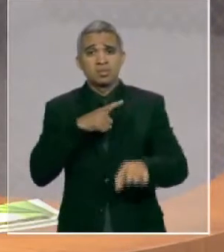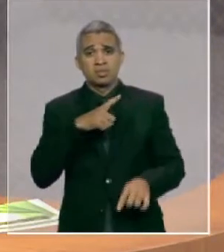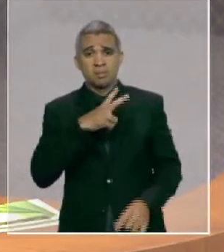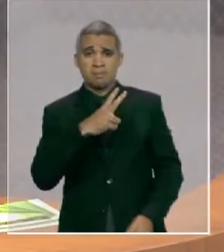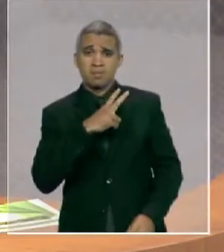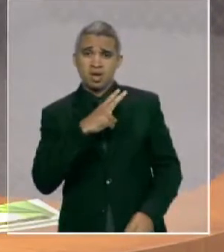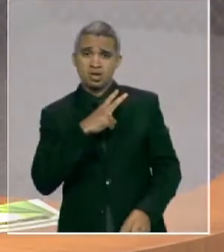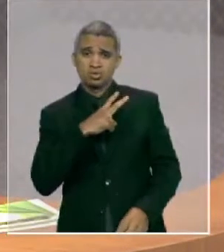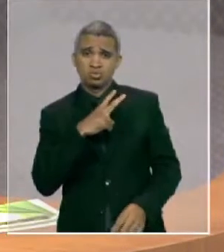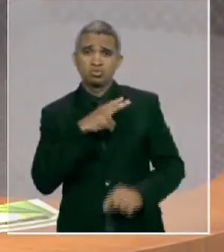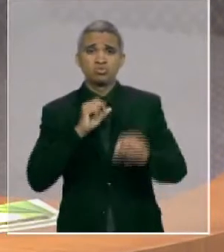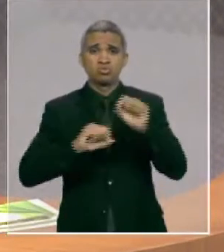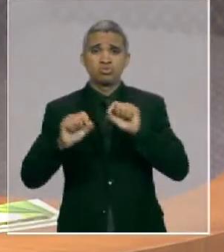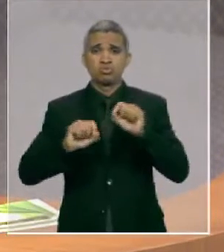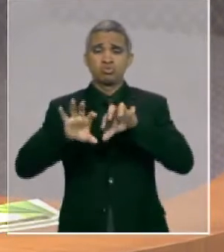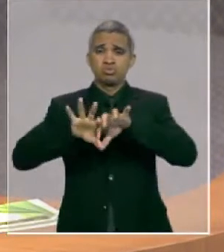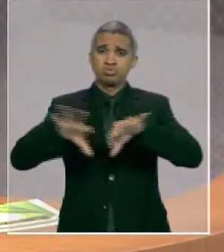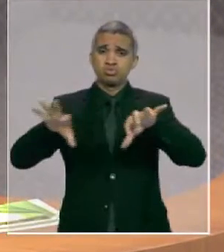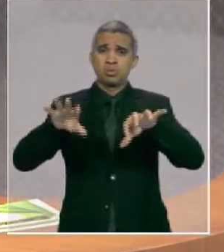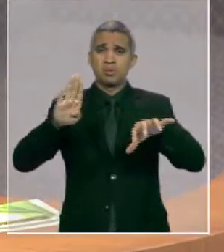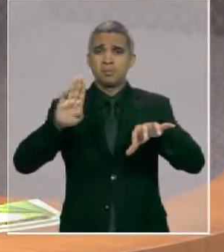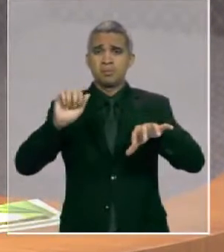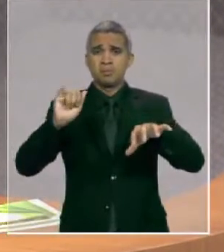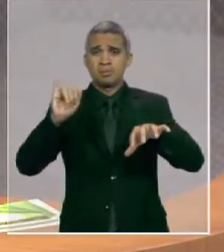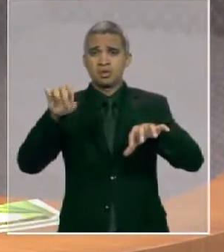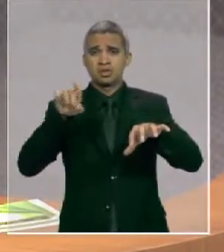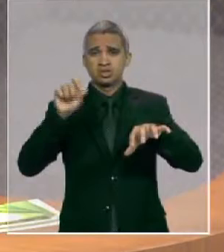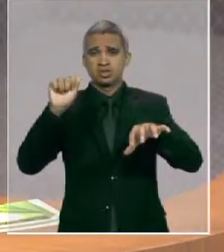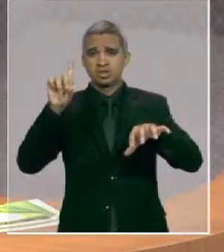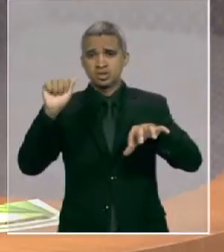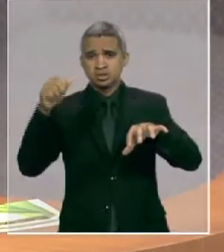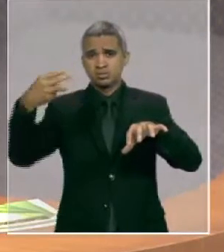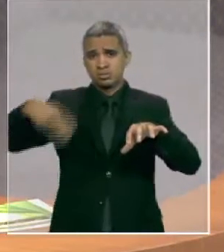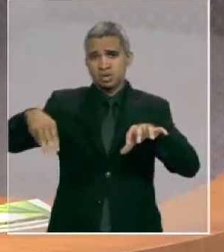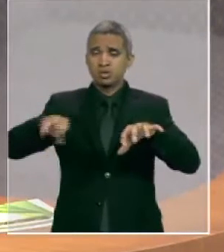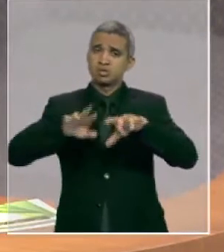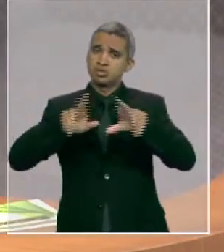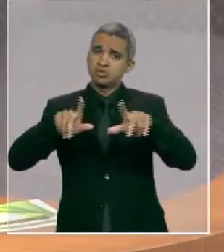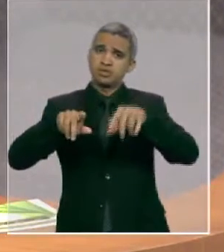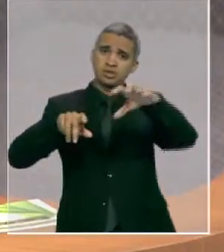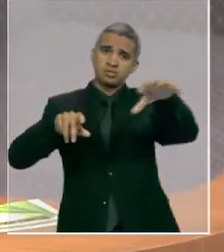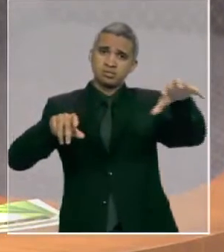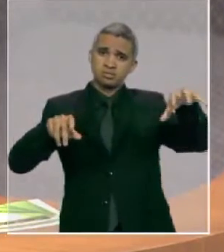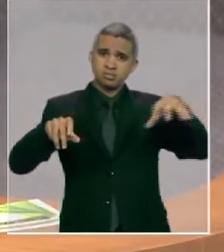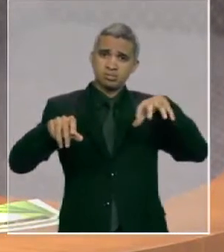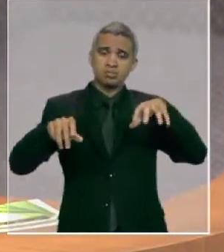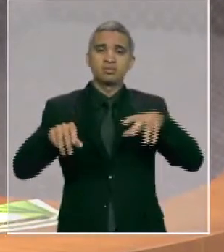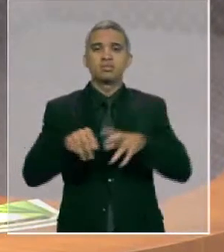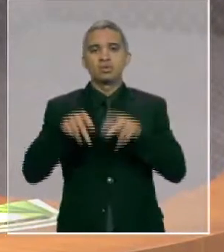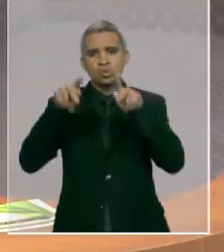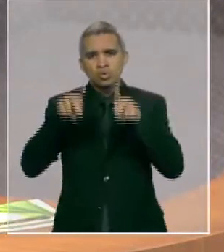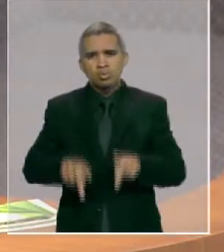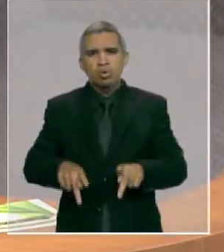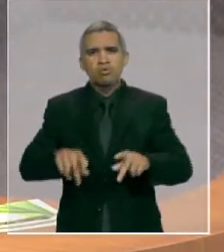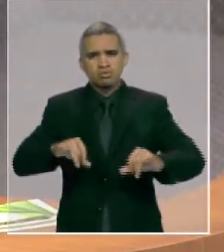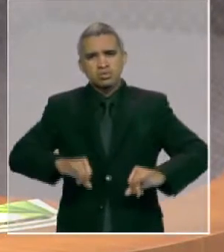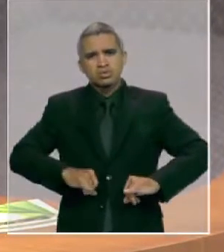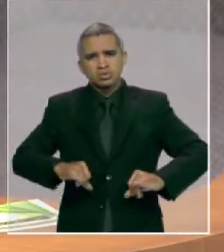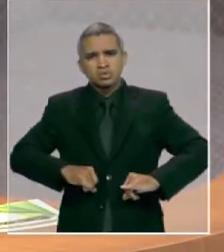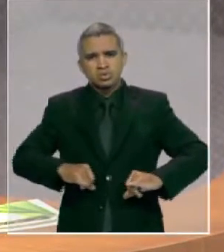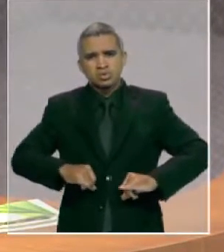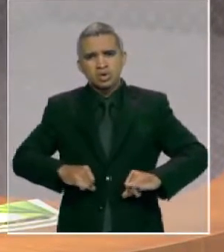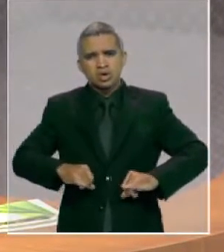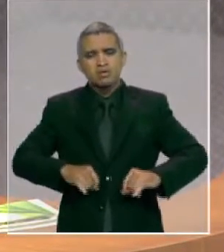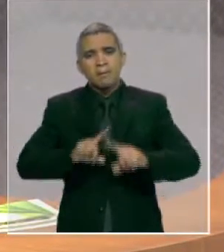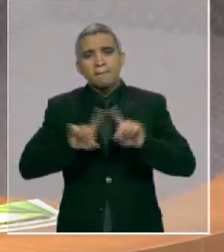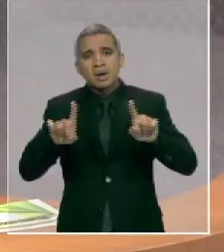diferencia muito bem a Baixada de outras regiões pobres do Maranhão. Embora o seu povo seja bastante carente, as soluções para melhorar suas condições